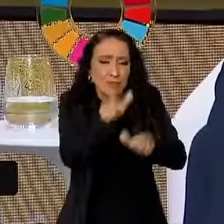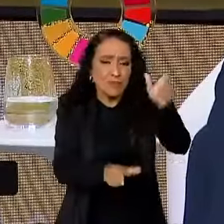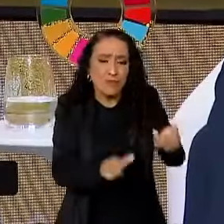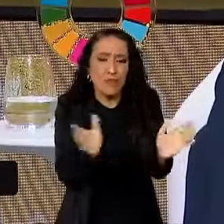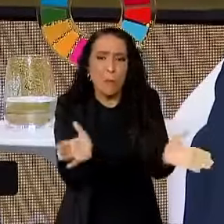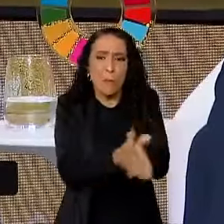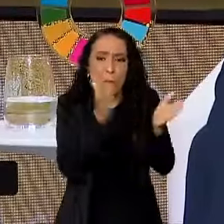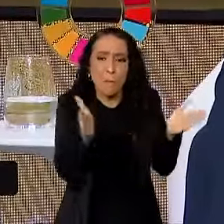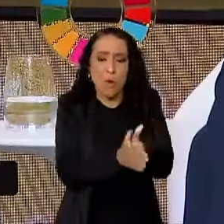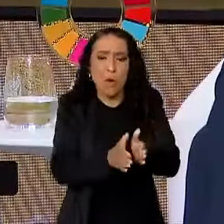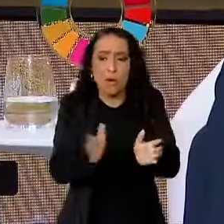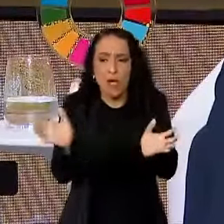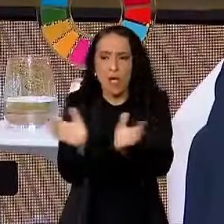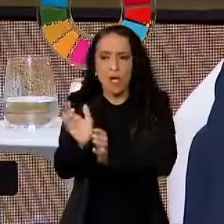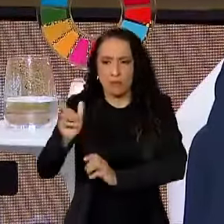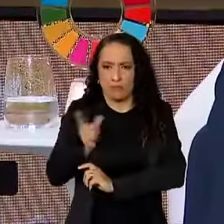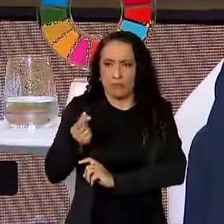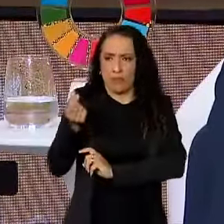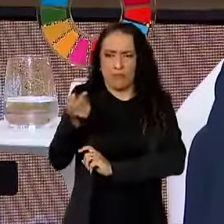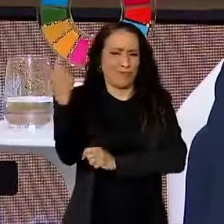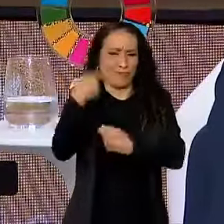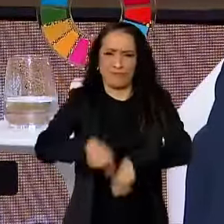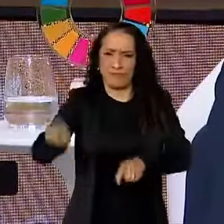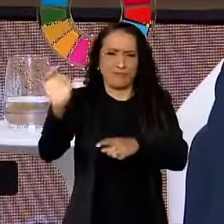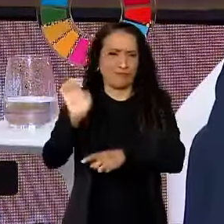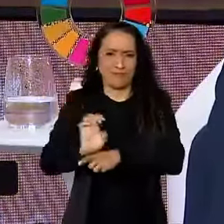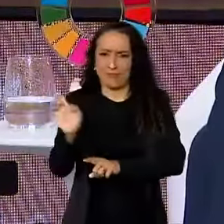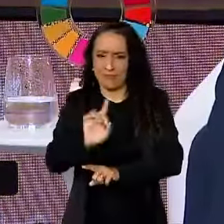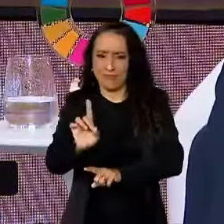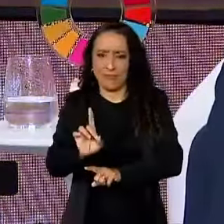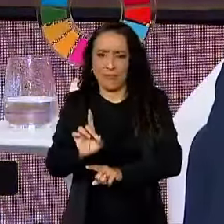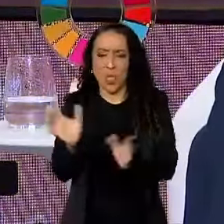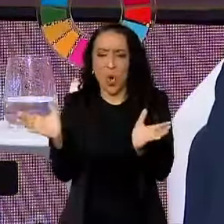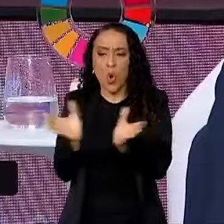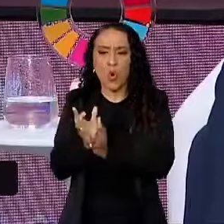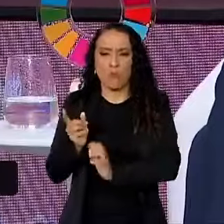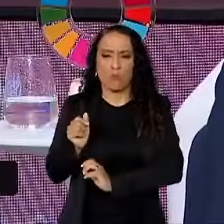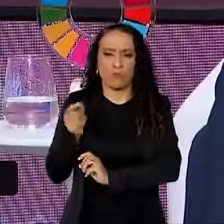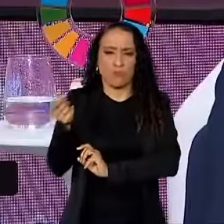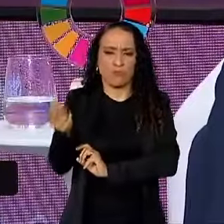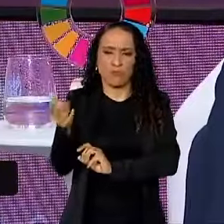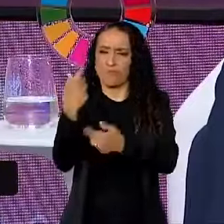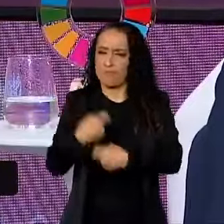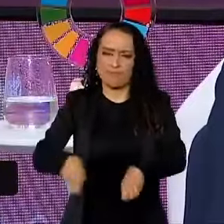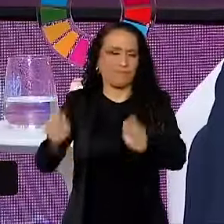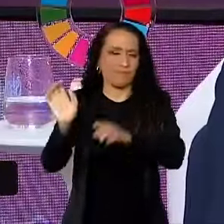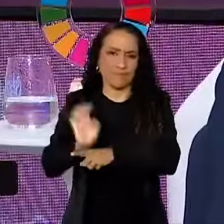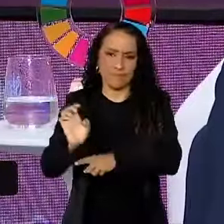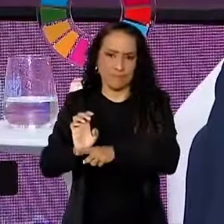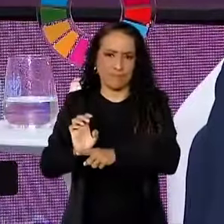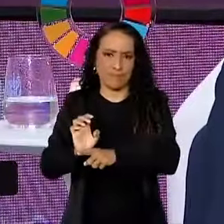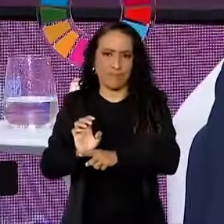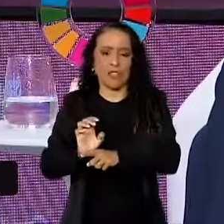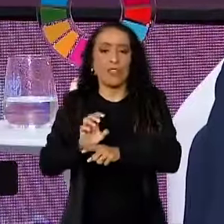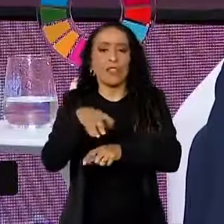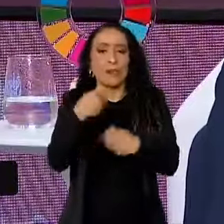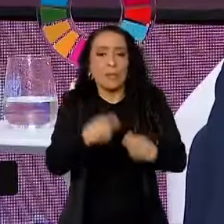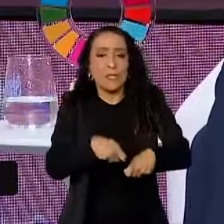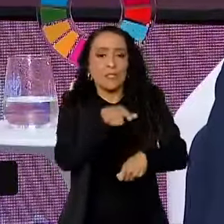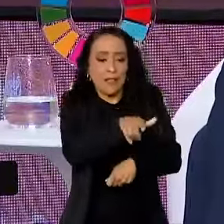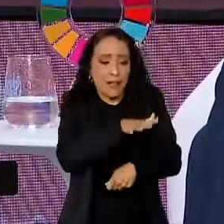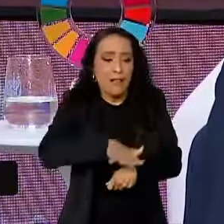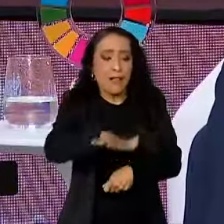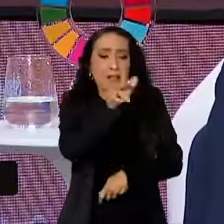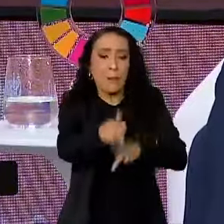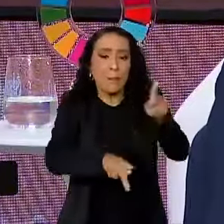O rico não precisa do Estado. A classe média alta não precisa do Estado. Quem precisa do Estado são as